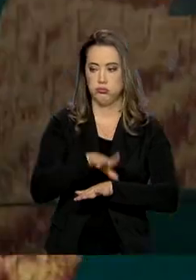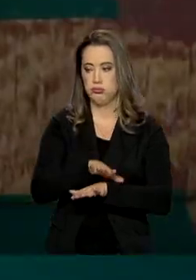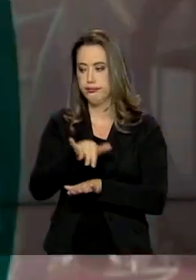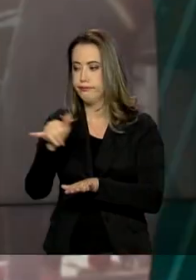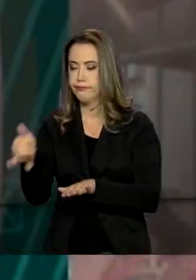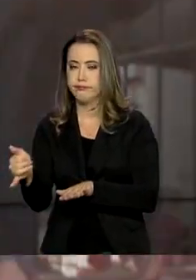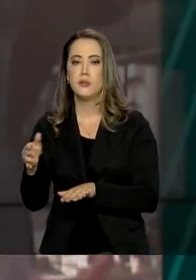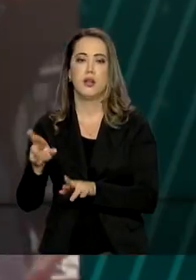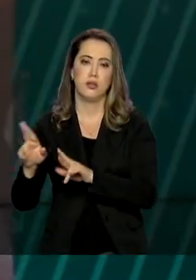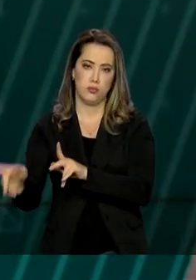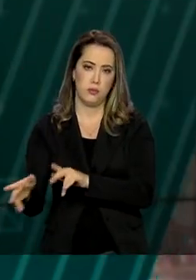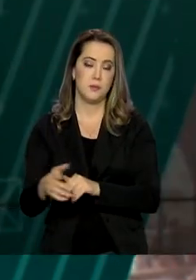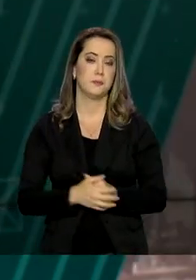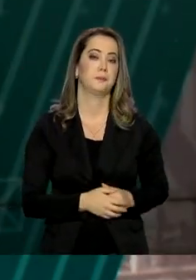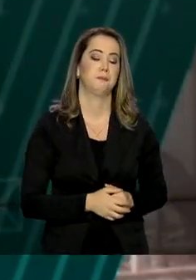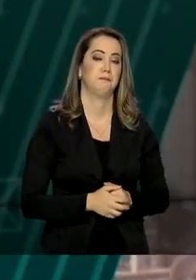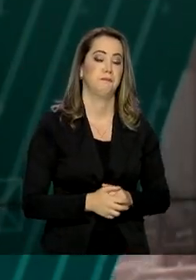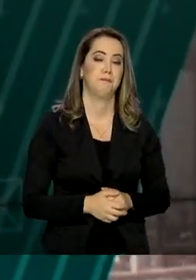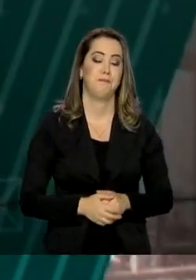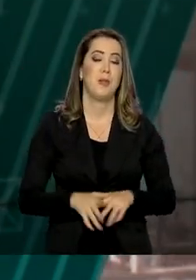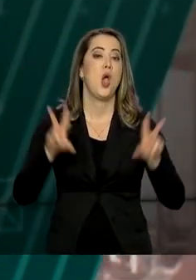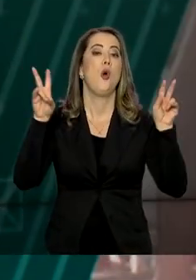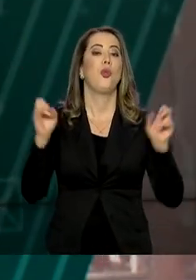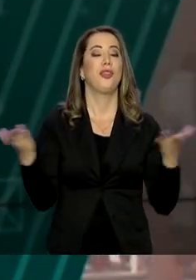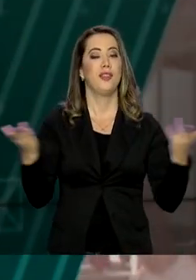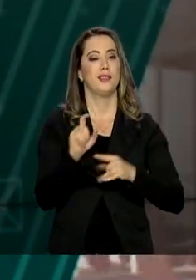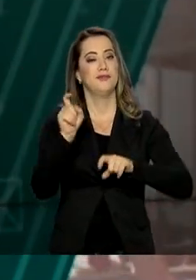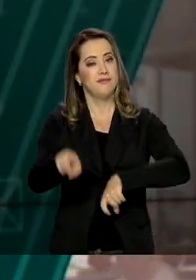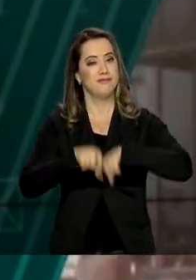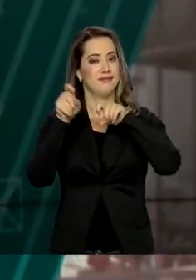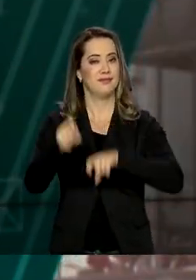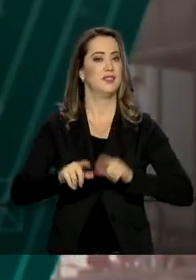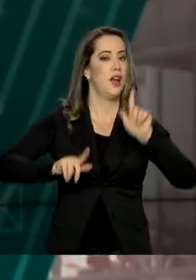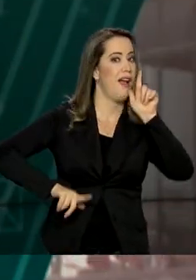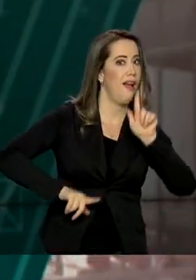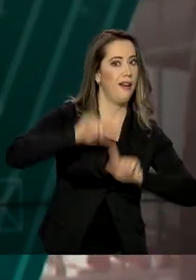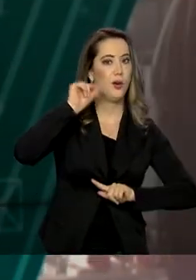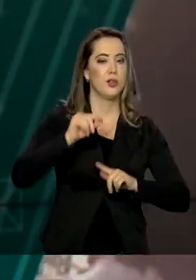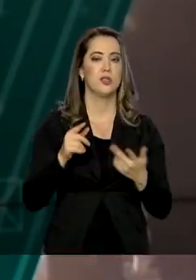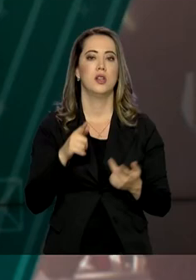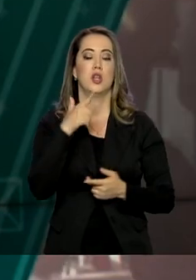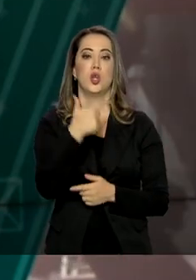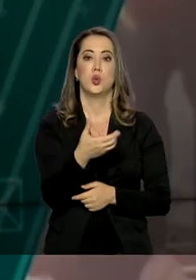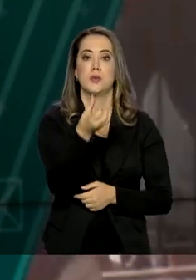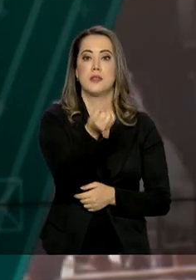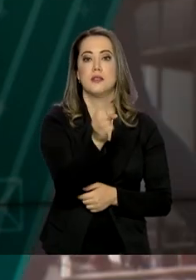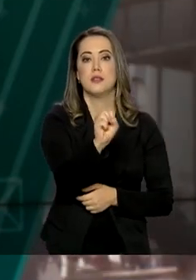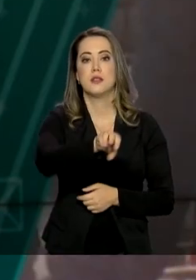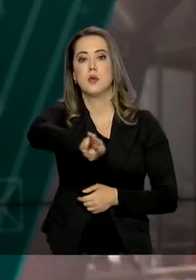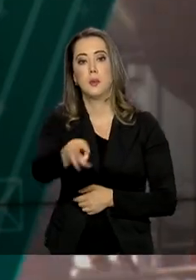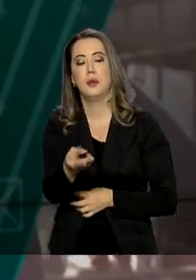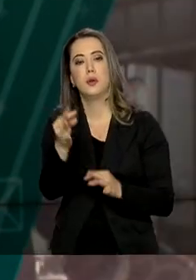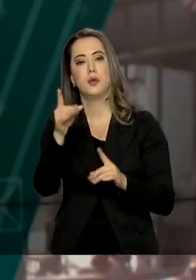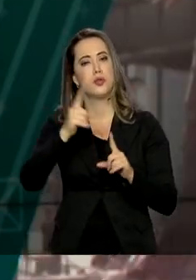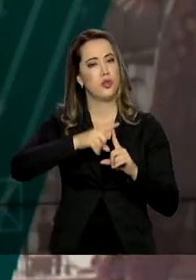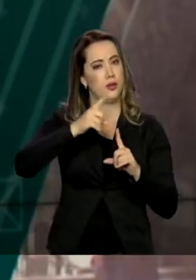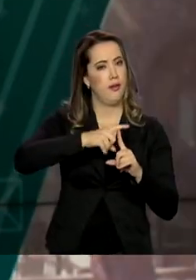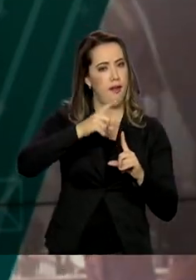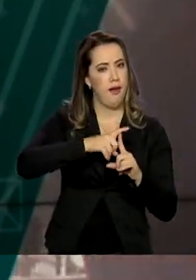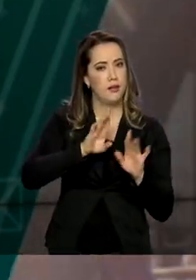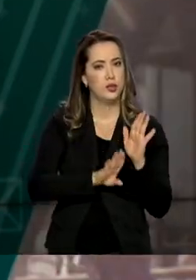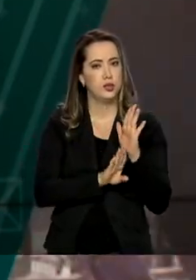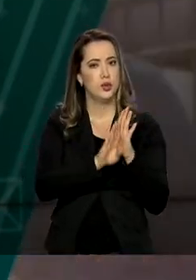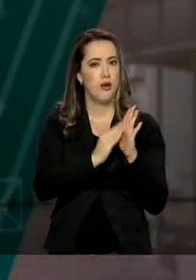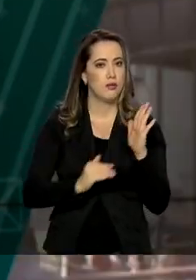agora é a agricultura. A produção brasileira de grãos deste ano deve ultrapassar 268 milhões de toneladas, um